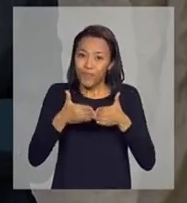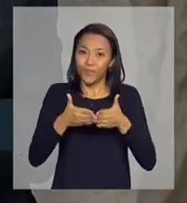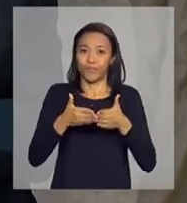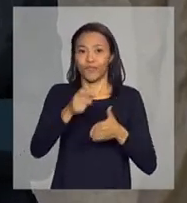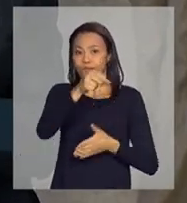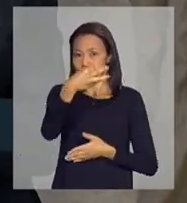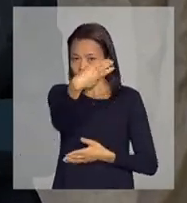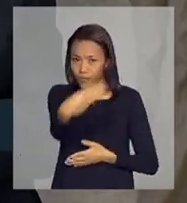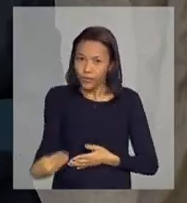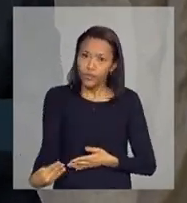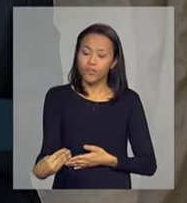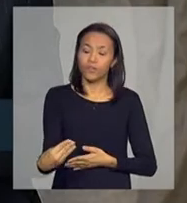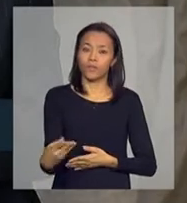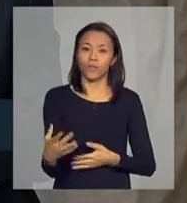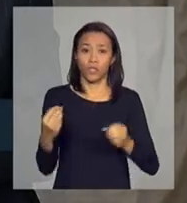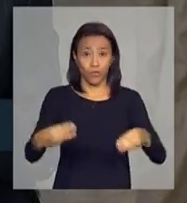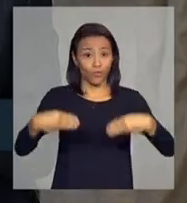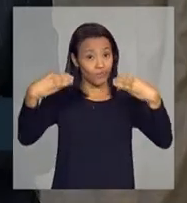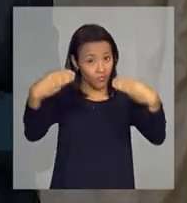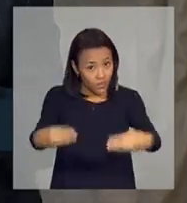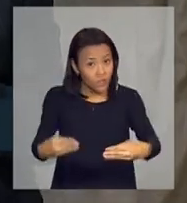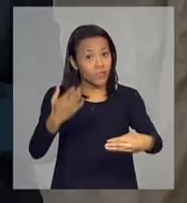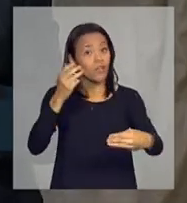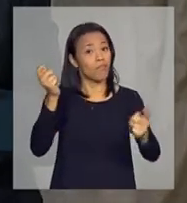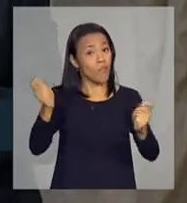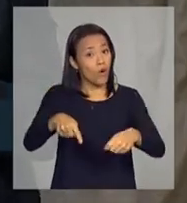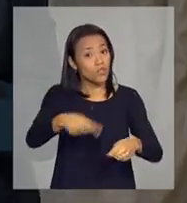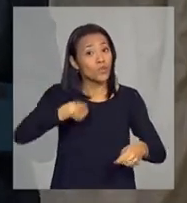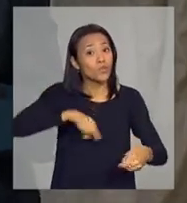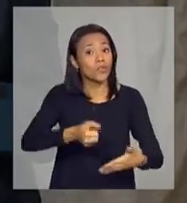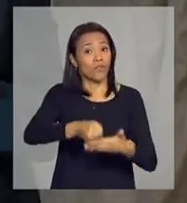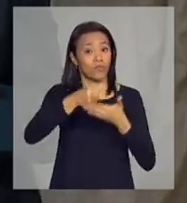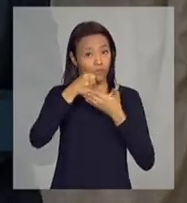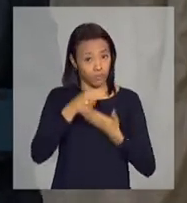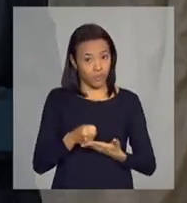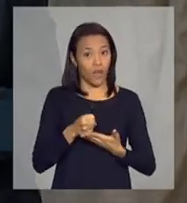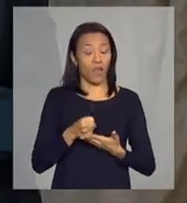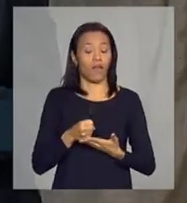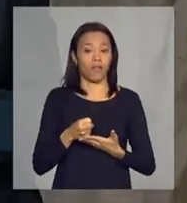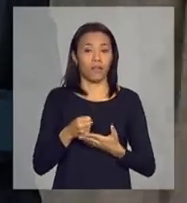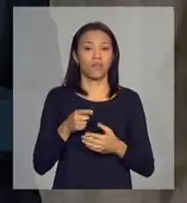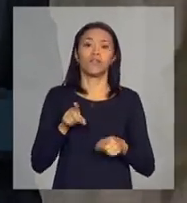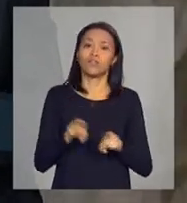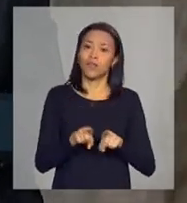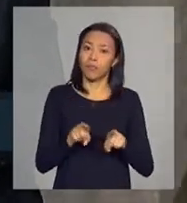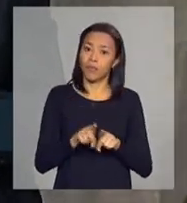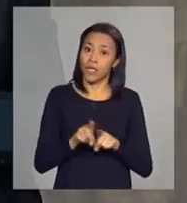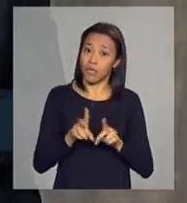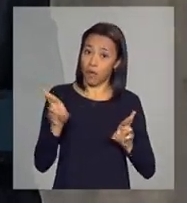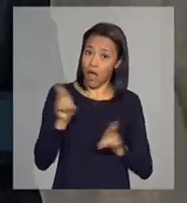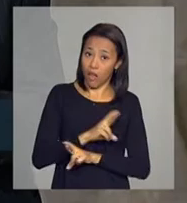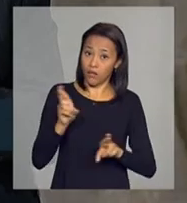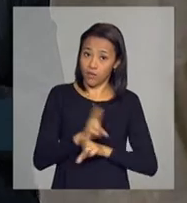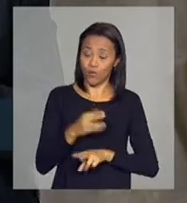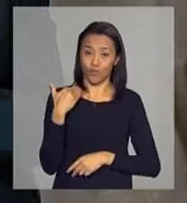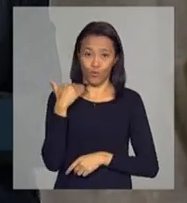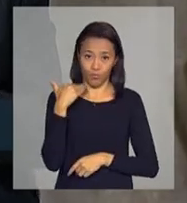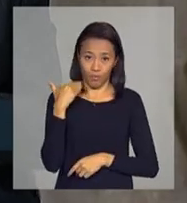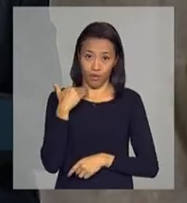ministro, que o ministério nos ajude, como interlocutor, junto ao sistema financeiro, os bancos de fomento,